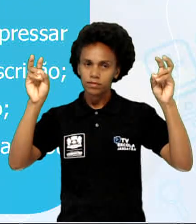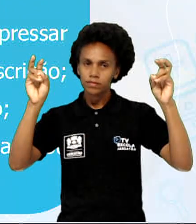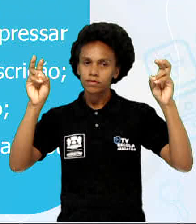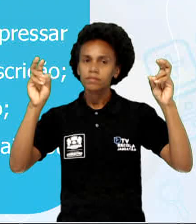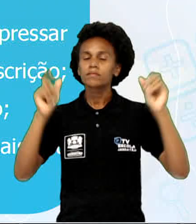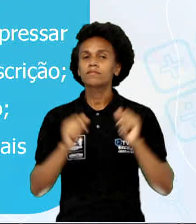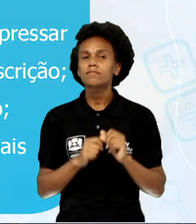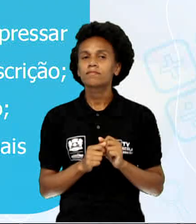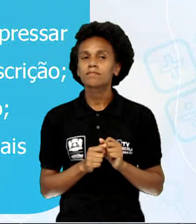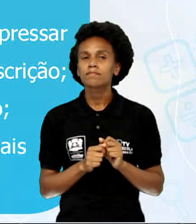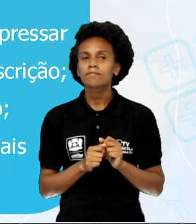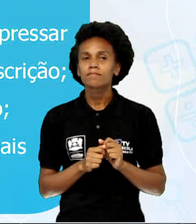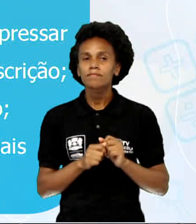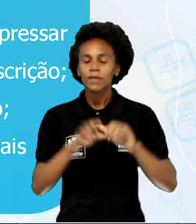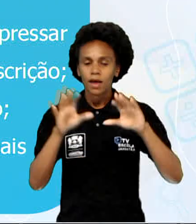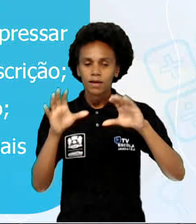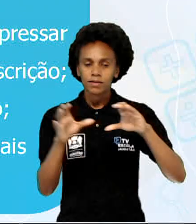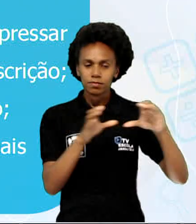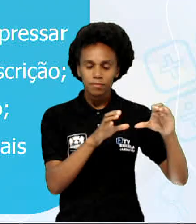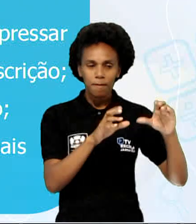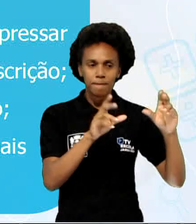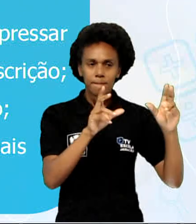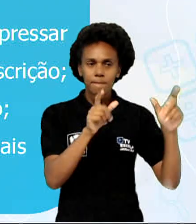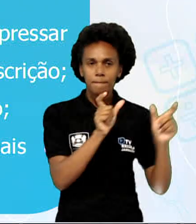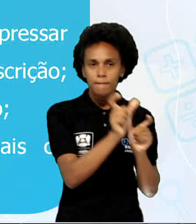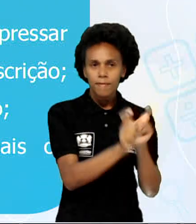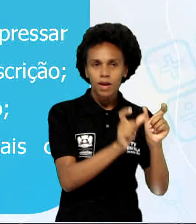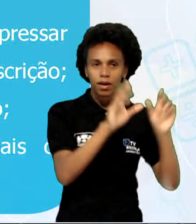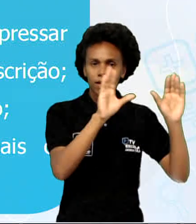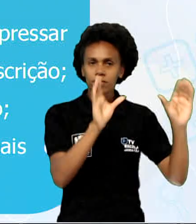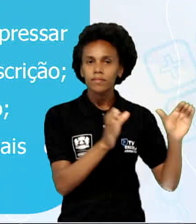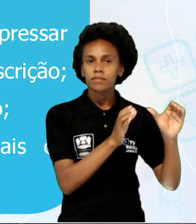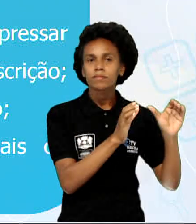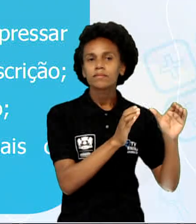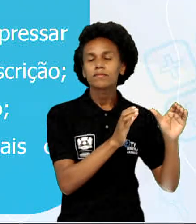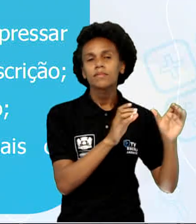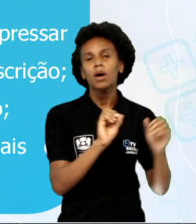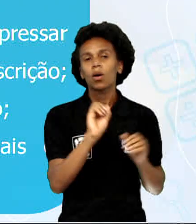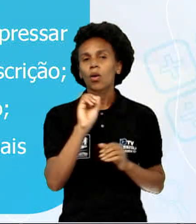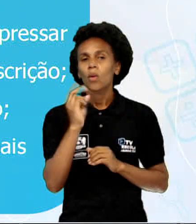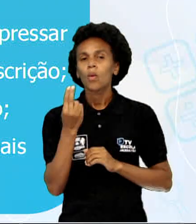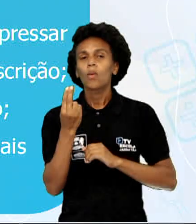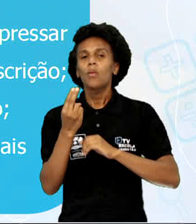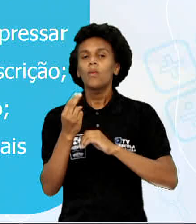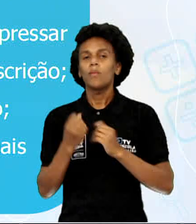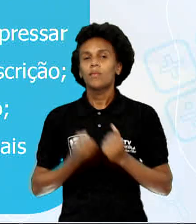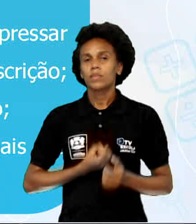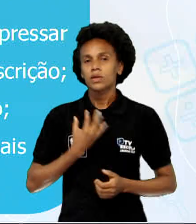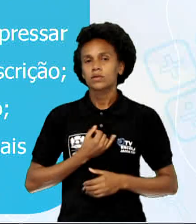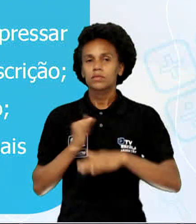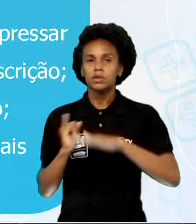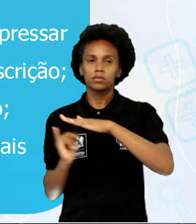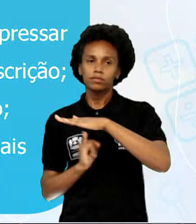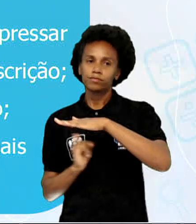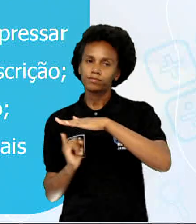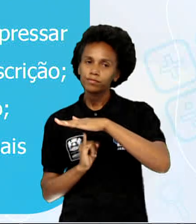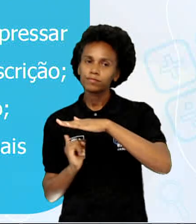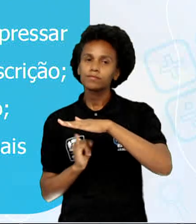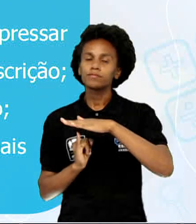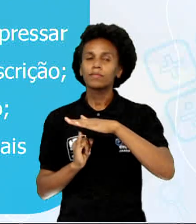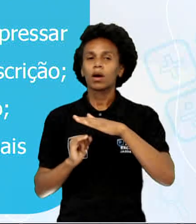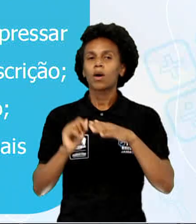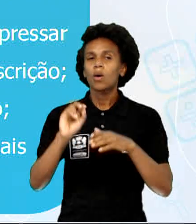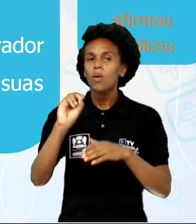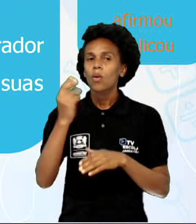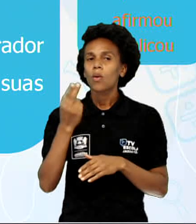palavras ou expressões informais ou estrangeiras. Expressões informais ou estrangeiras. Apresentar uma citação direta.